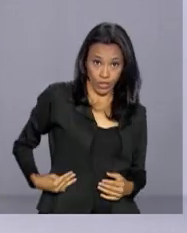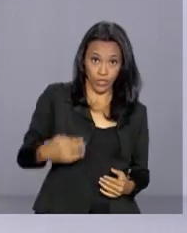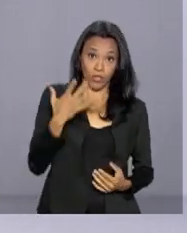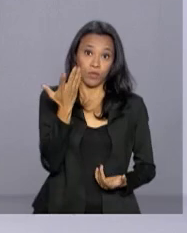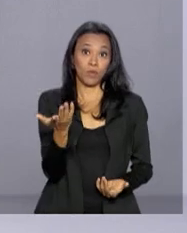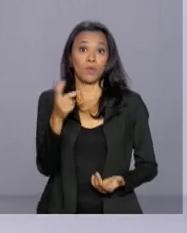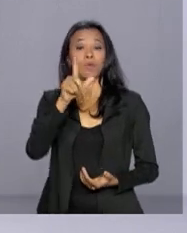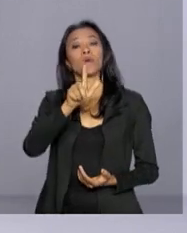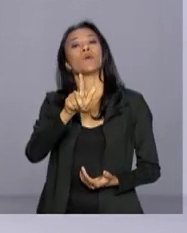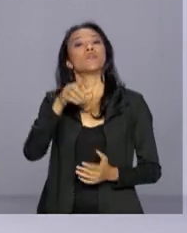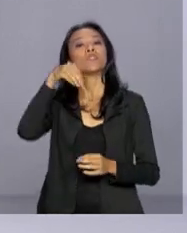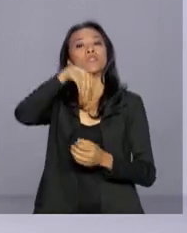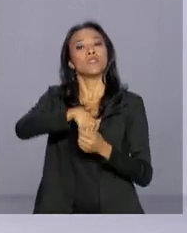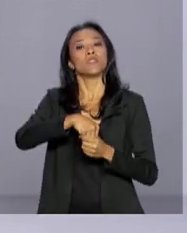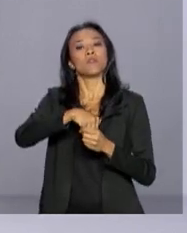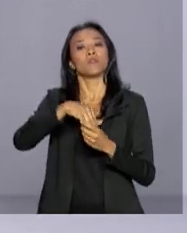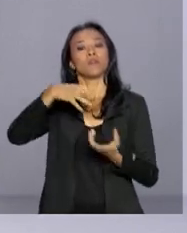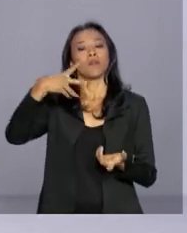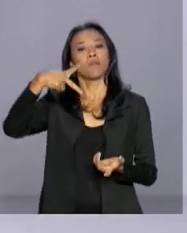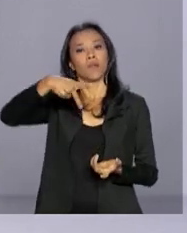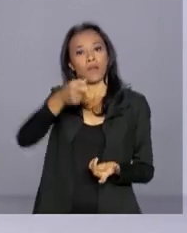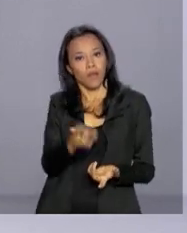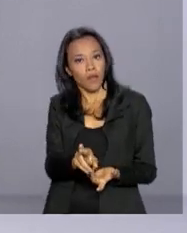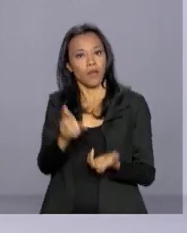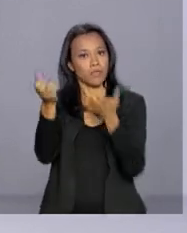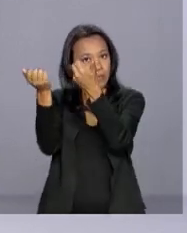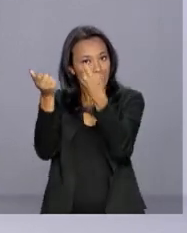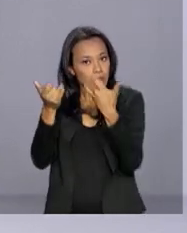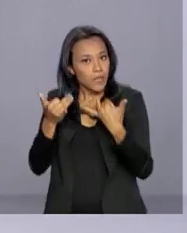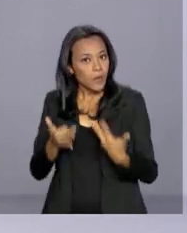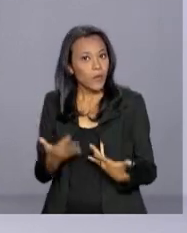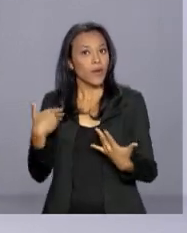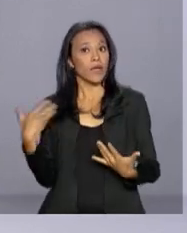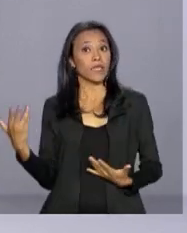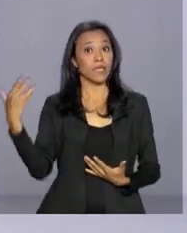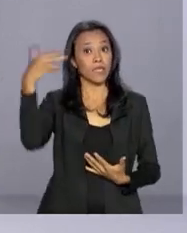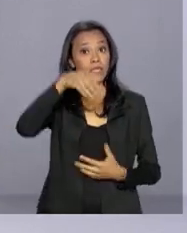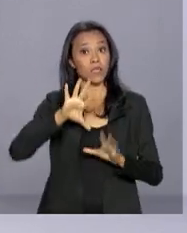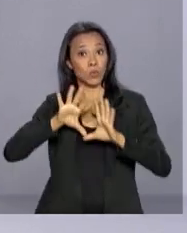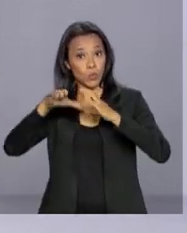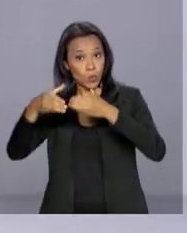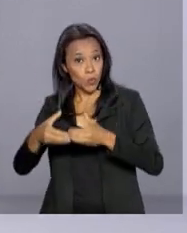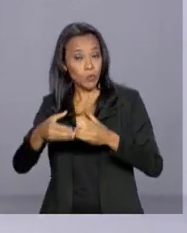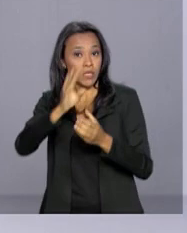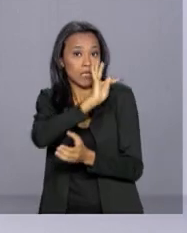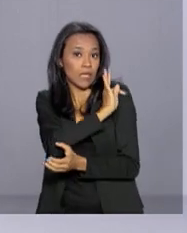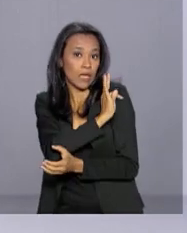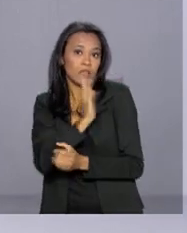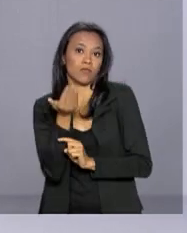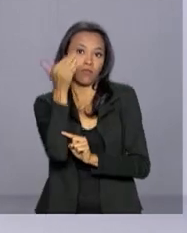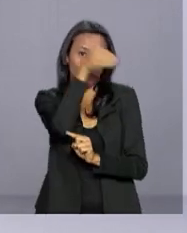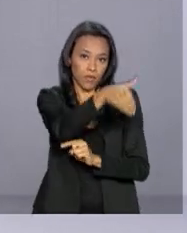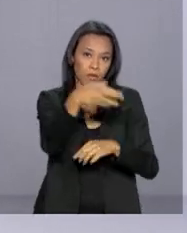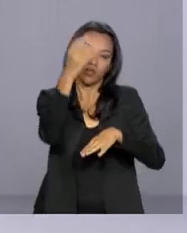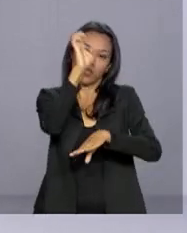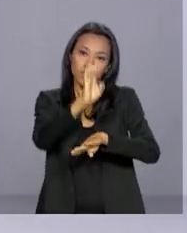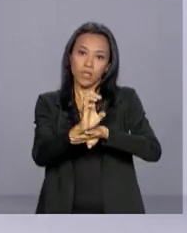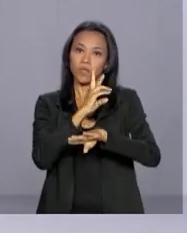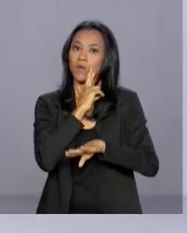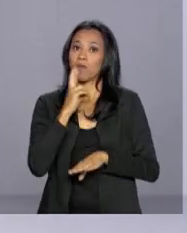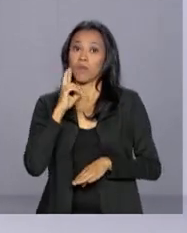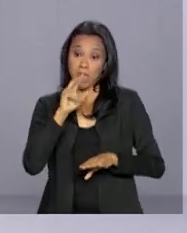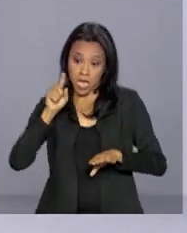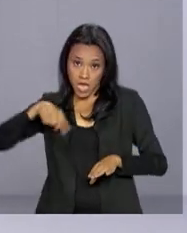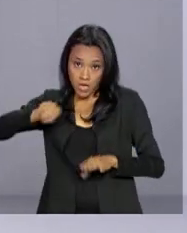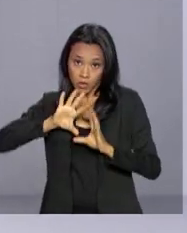Presidência da República, Sérgio Tchegon, falou sobre a ida de técnicos de uma equipe interministerial para Roraima. A decisão da ida